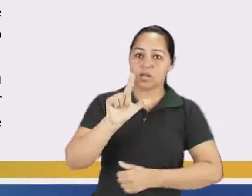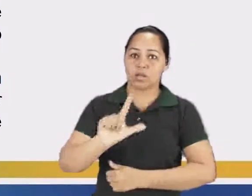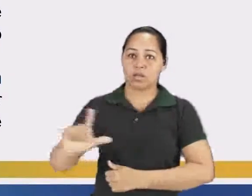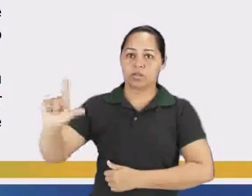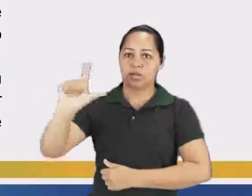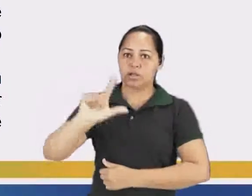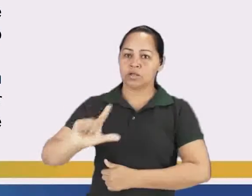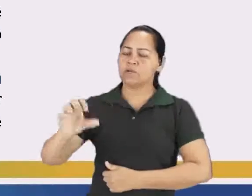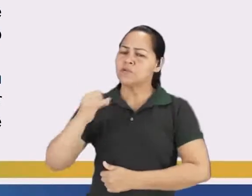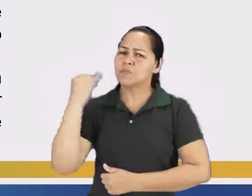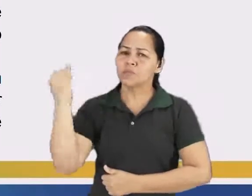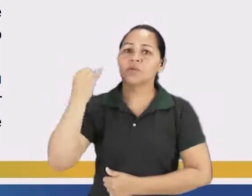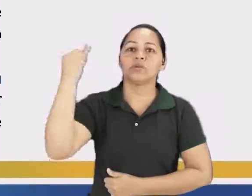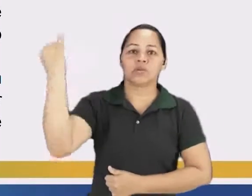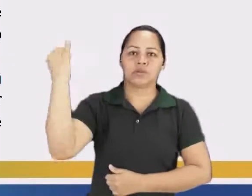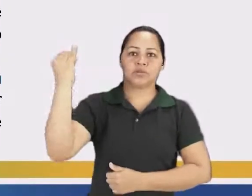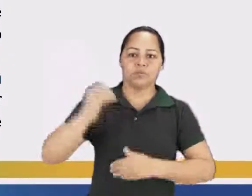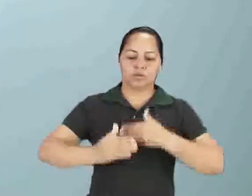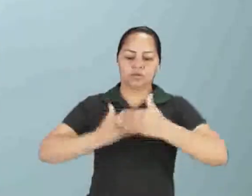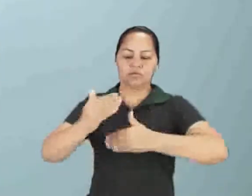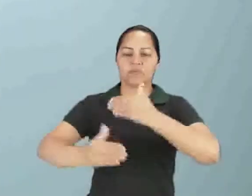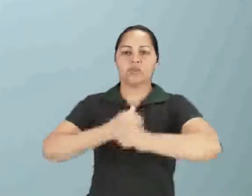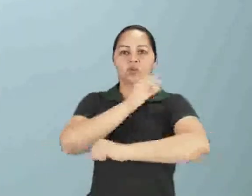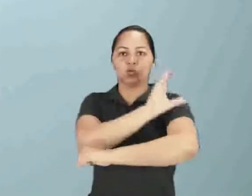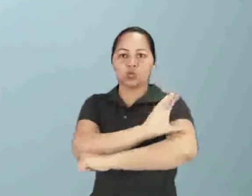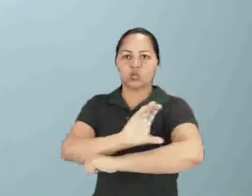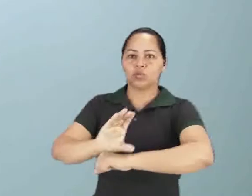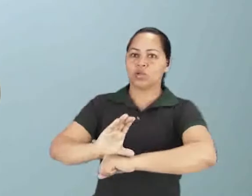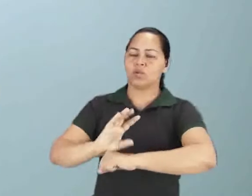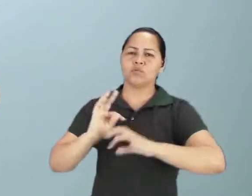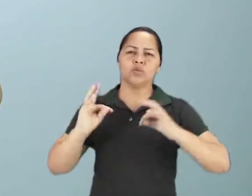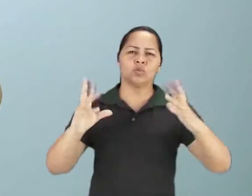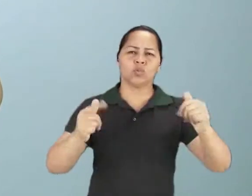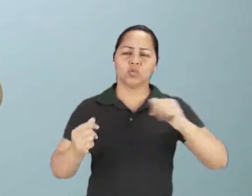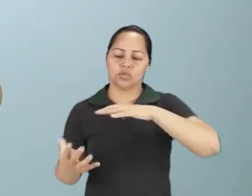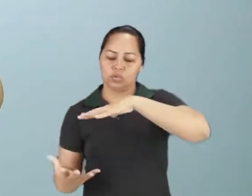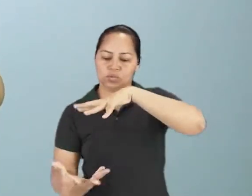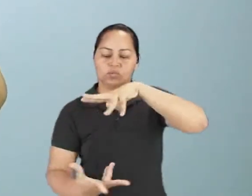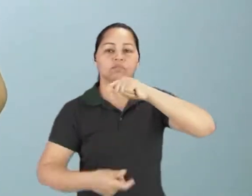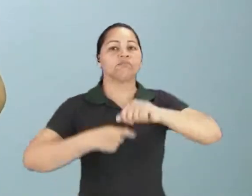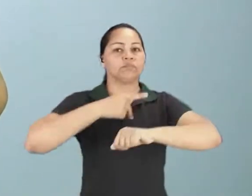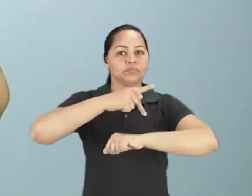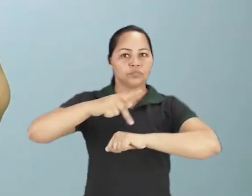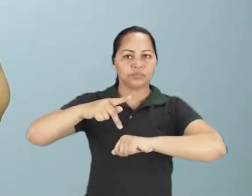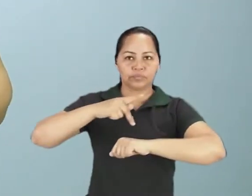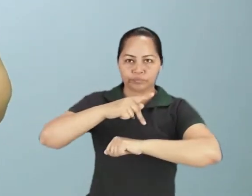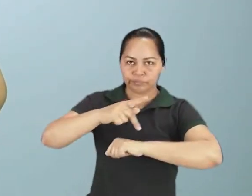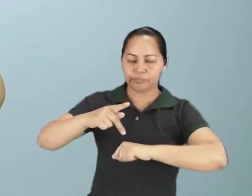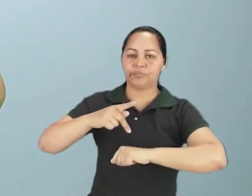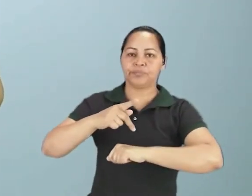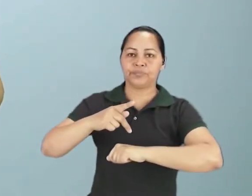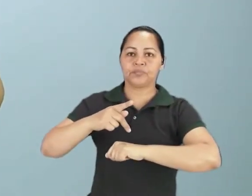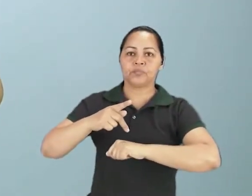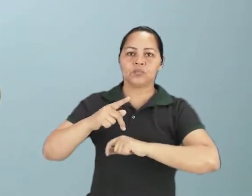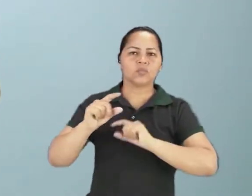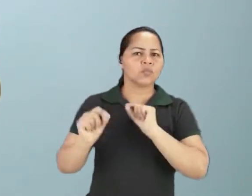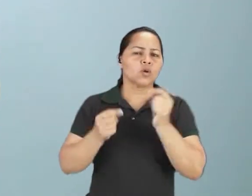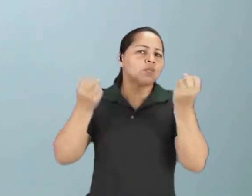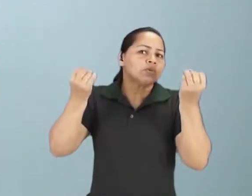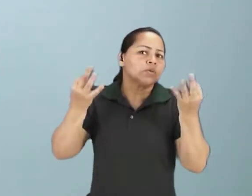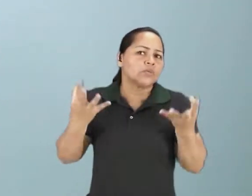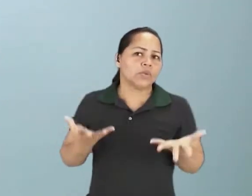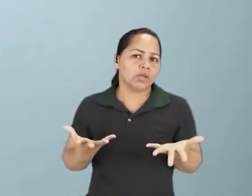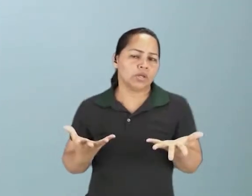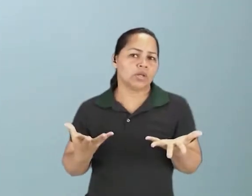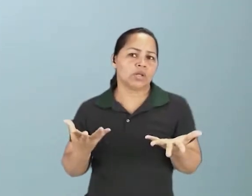importantes para o desenvolvimento cultural de todos os países, de todas as culturas. Mas quando nós falamos em como isso